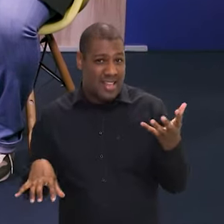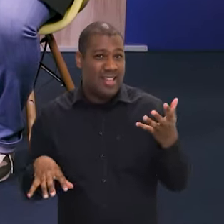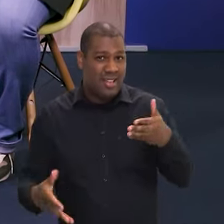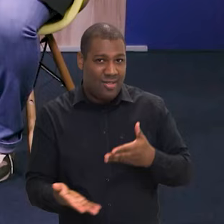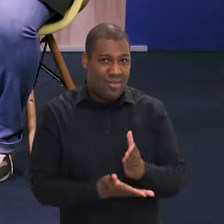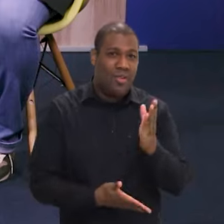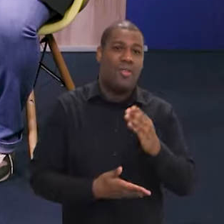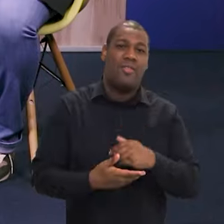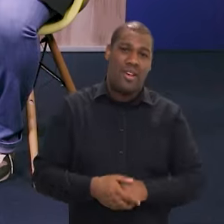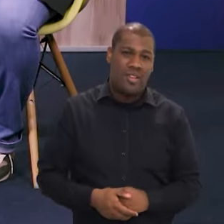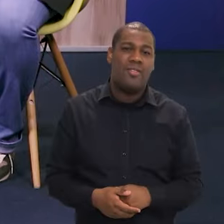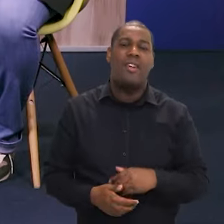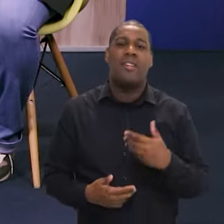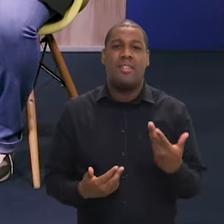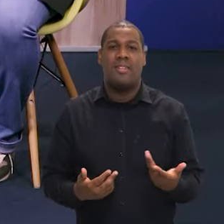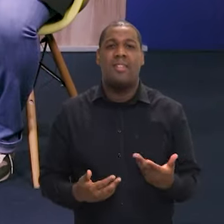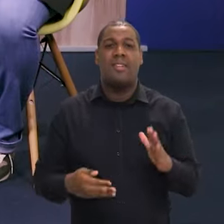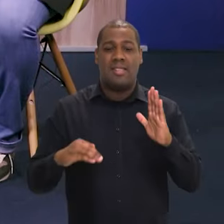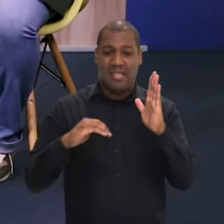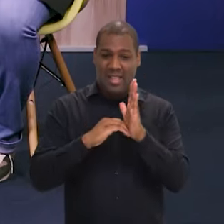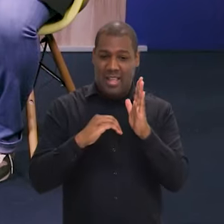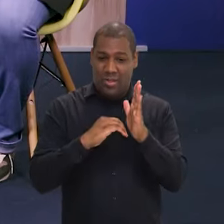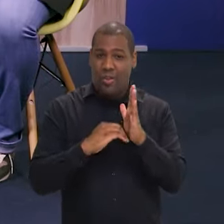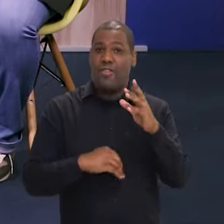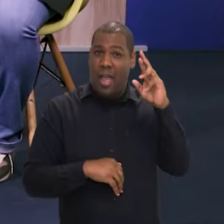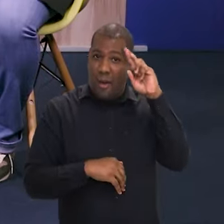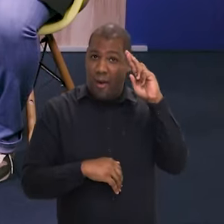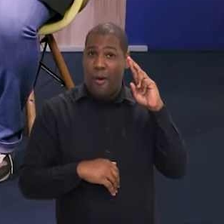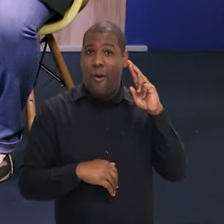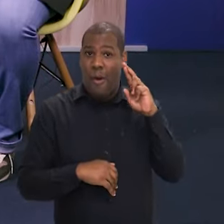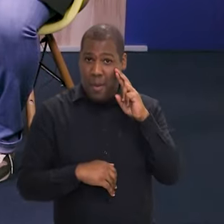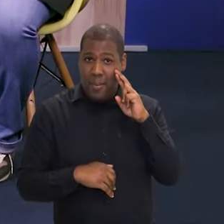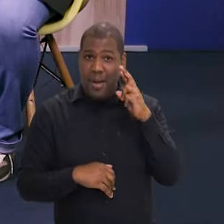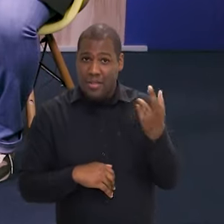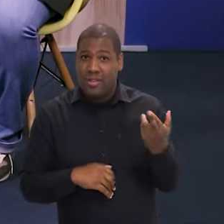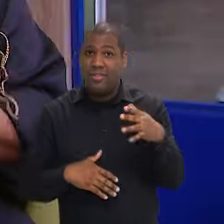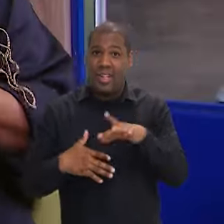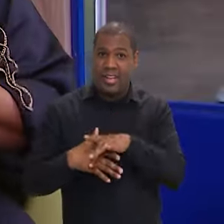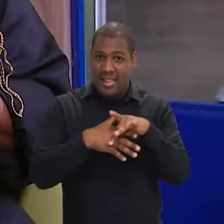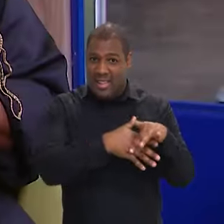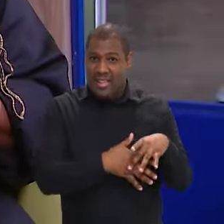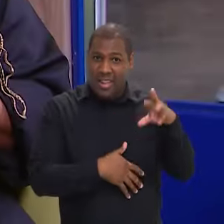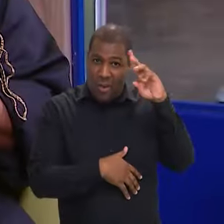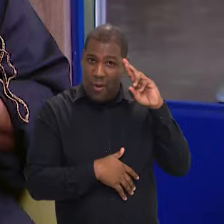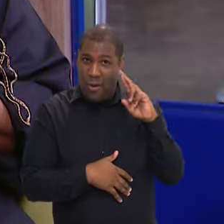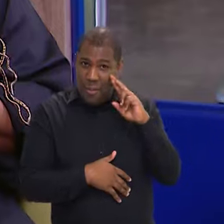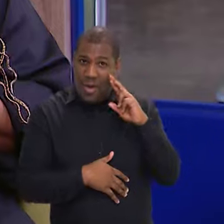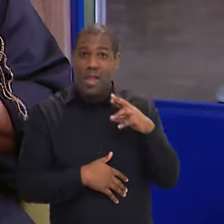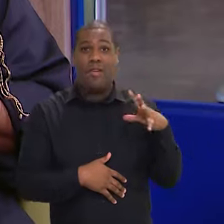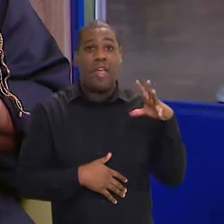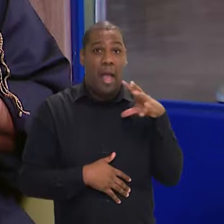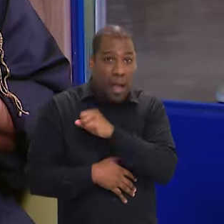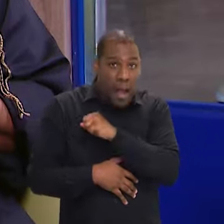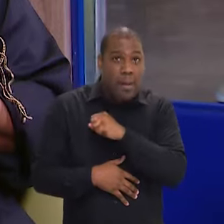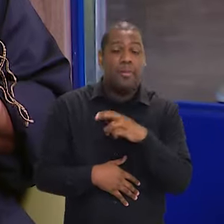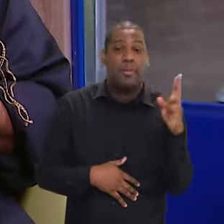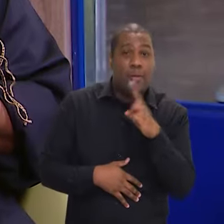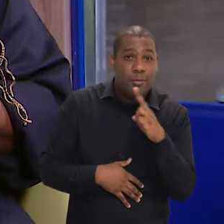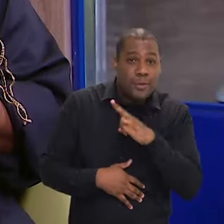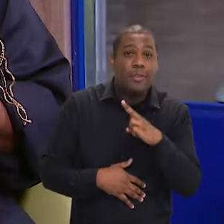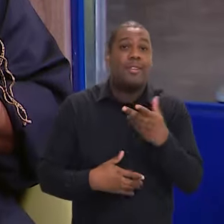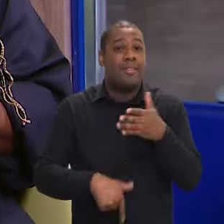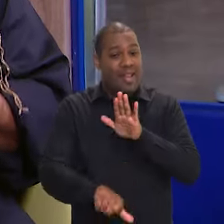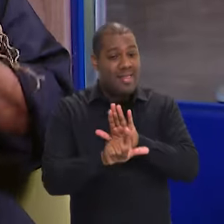sensibilidade do nosso Senado, dos senadores, do nosso senador Rodrigo Pacheco para ver se a gente consegue fazer logo chegar essa ferramenta que é tão